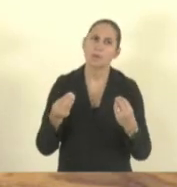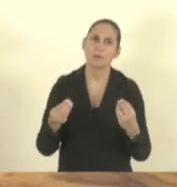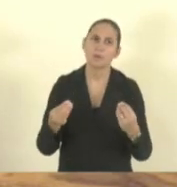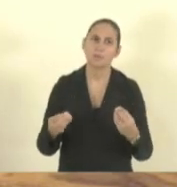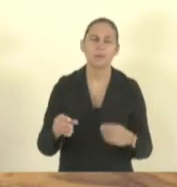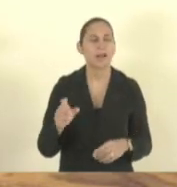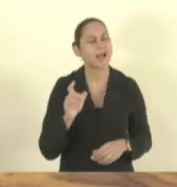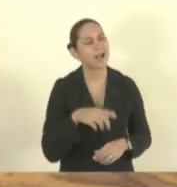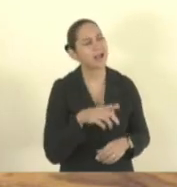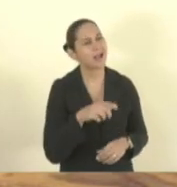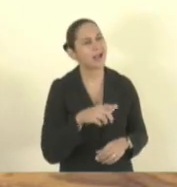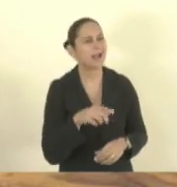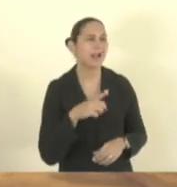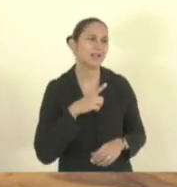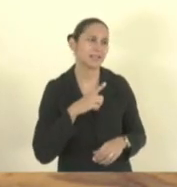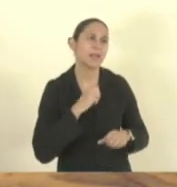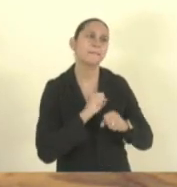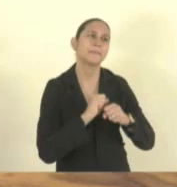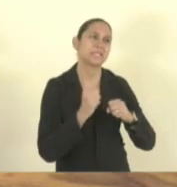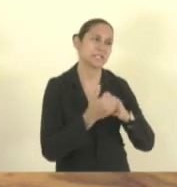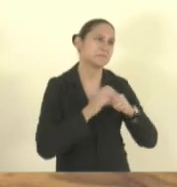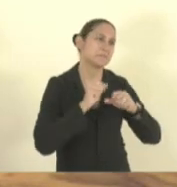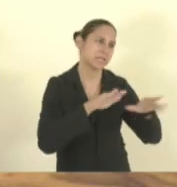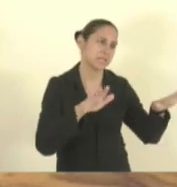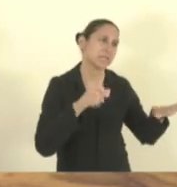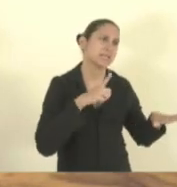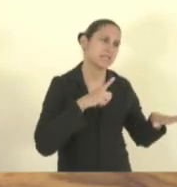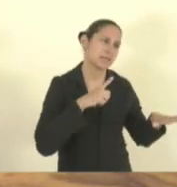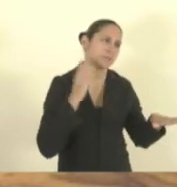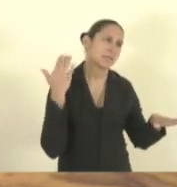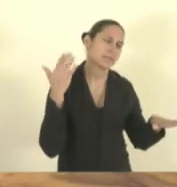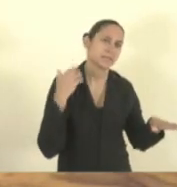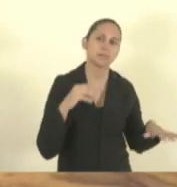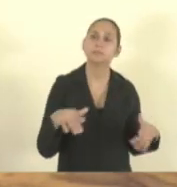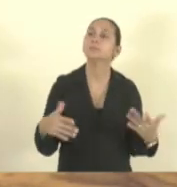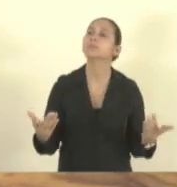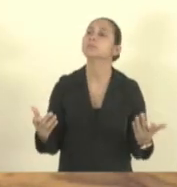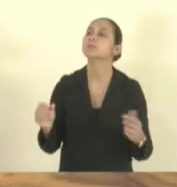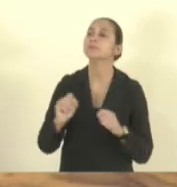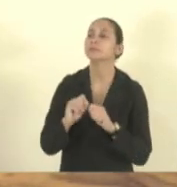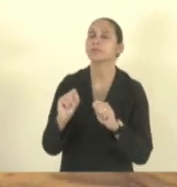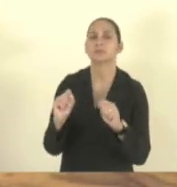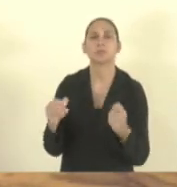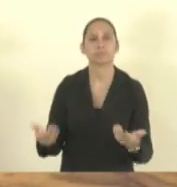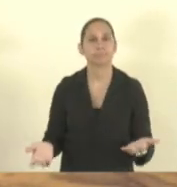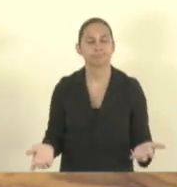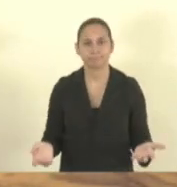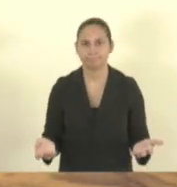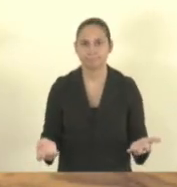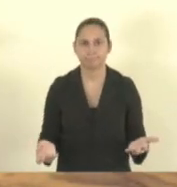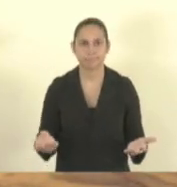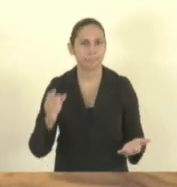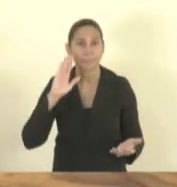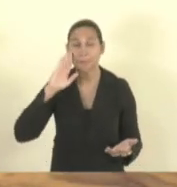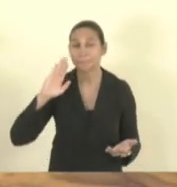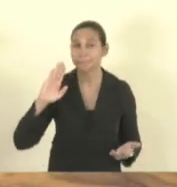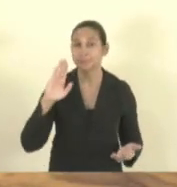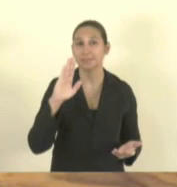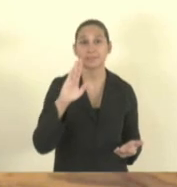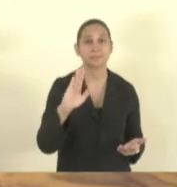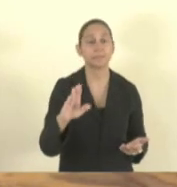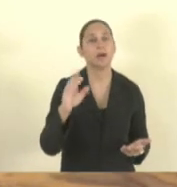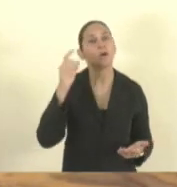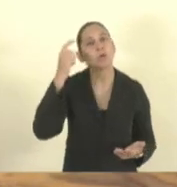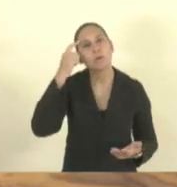Ah, Bárbara, mas teve a pandemia. Teve. E o que foi feito? Principalmente com as crianças de déficit